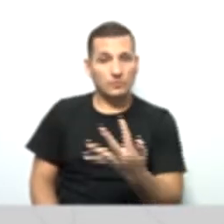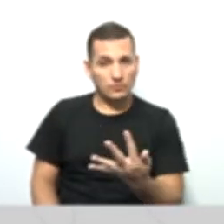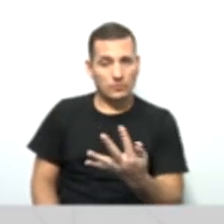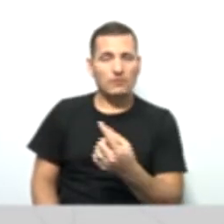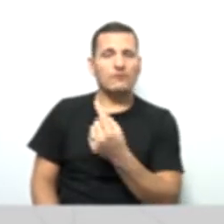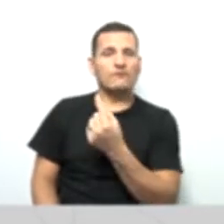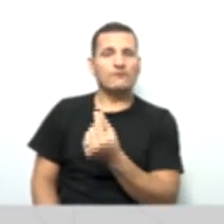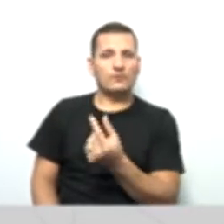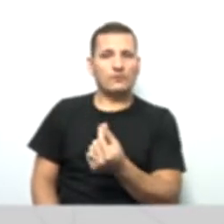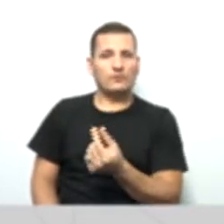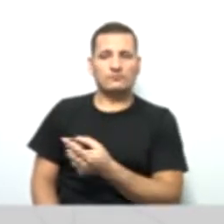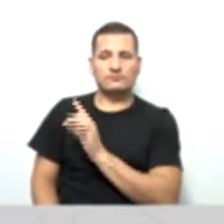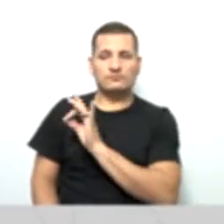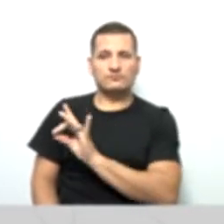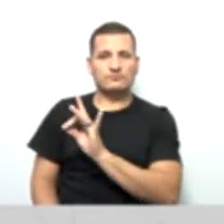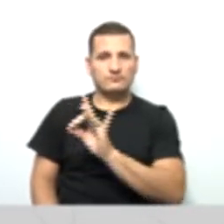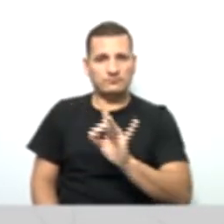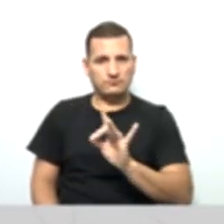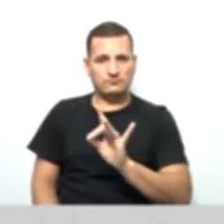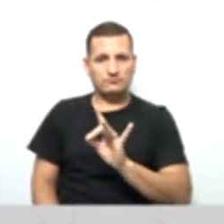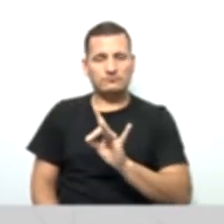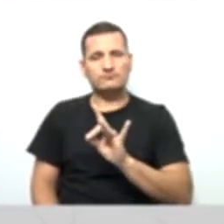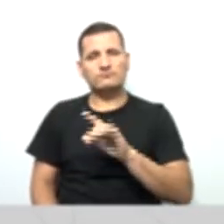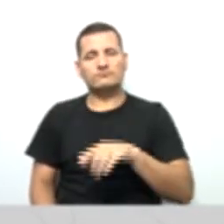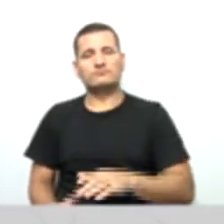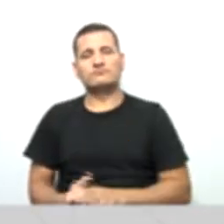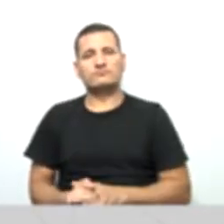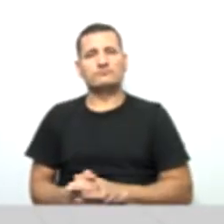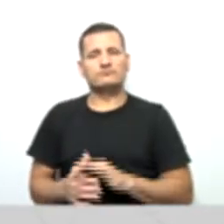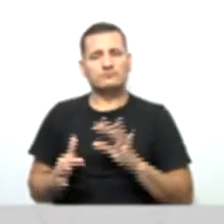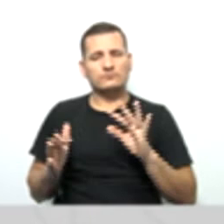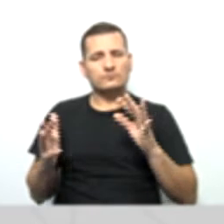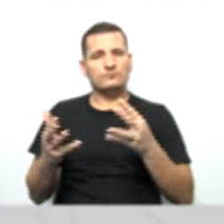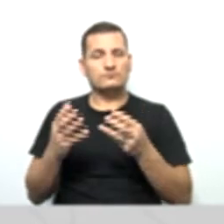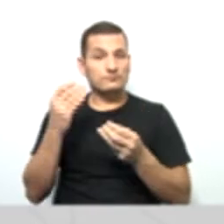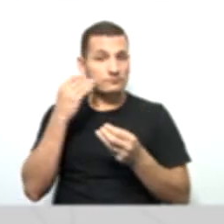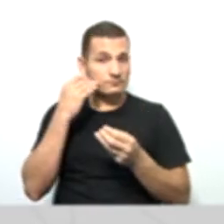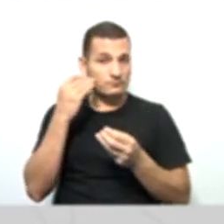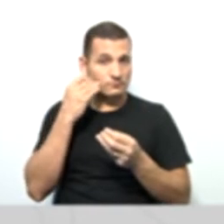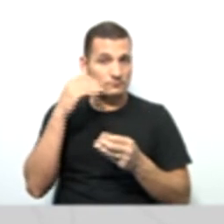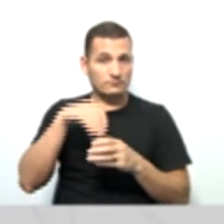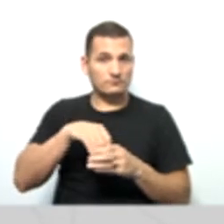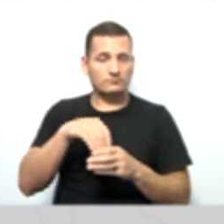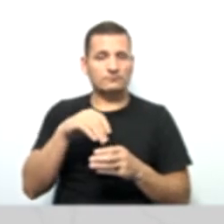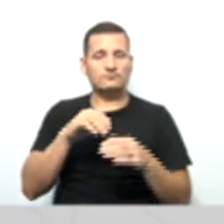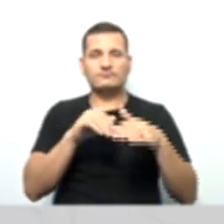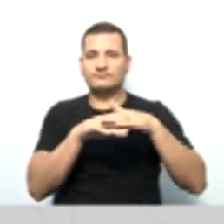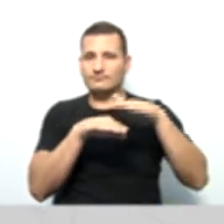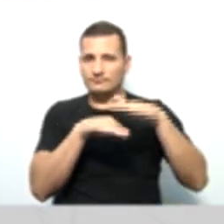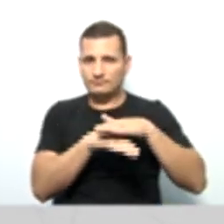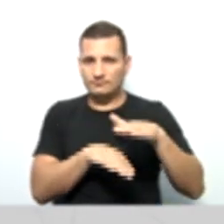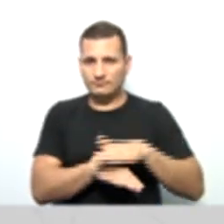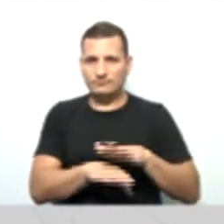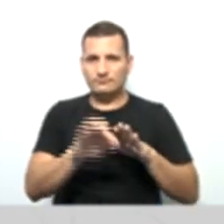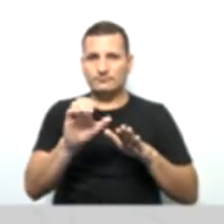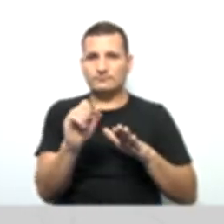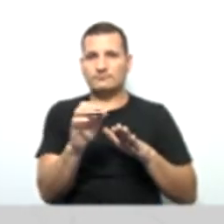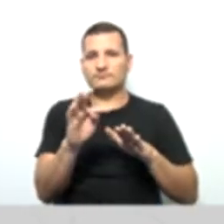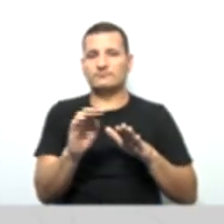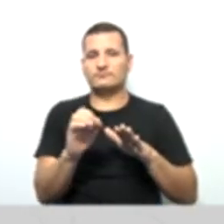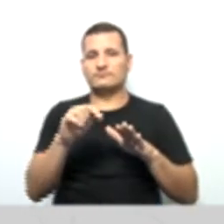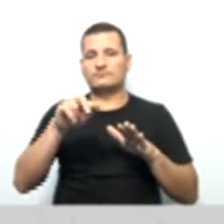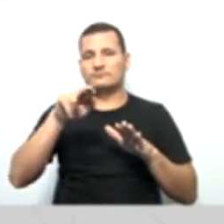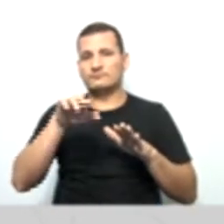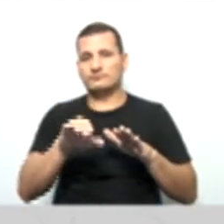diferença a ser ajustado. Ele deve verificar tudo isso dentro do estoque. Ok? Despesas do